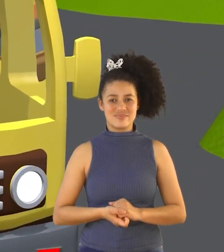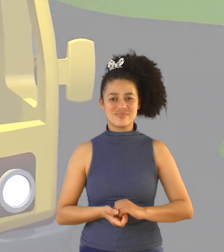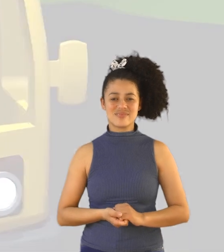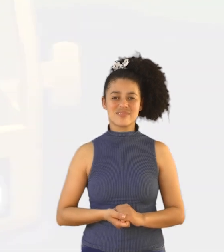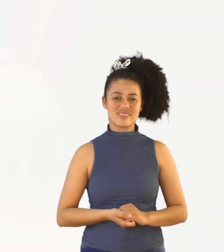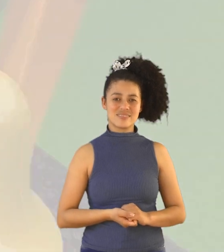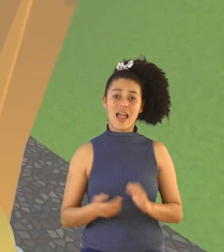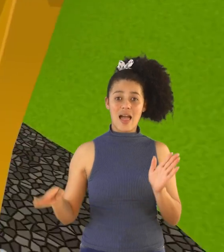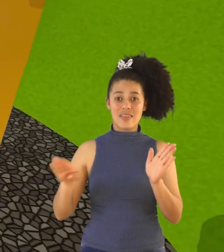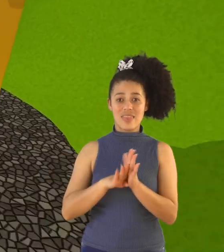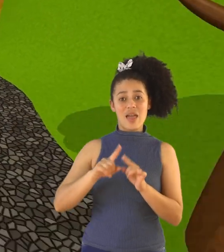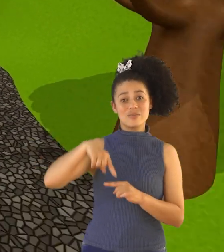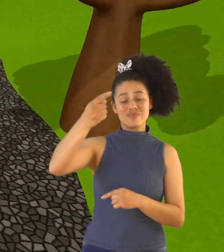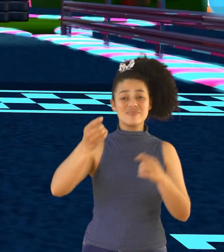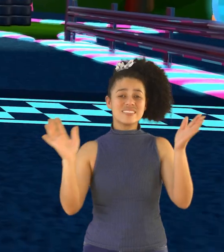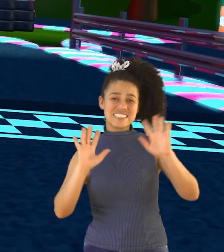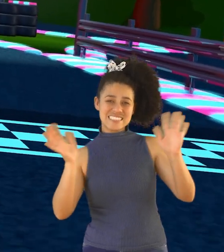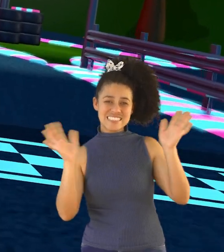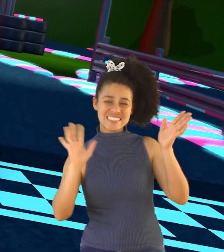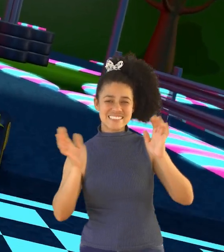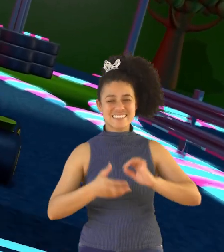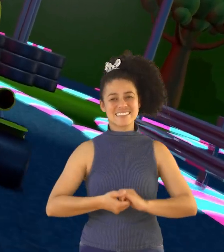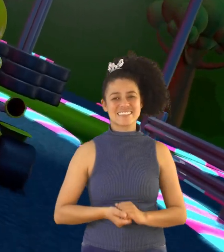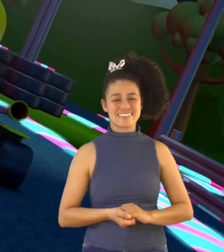Até a próxima pessoal! Tchau, tchau!